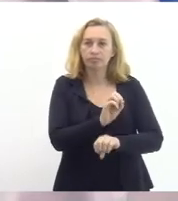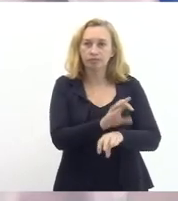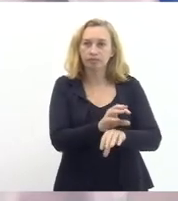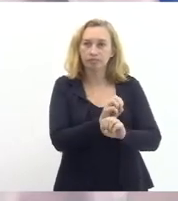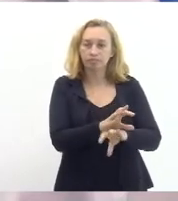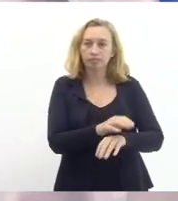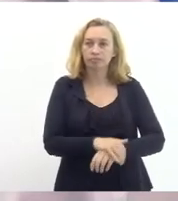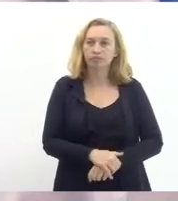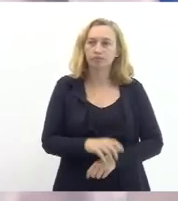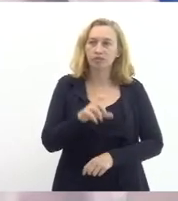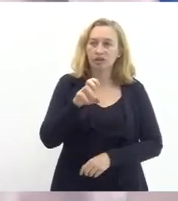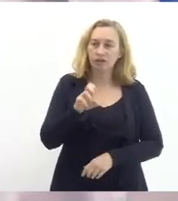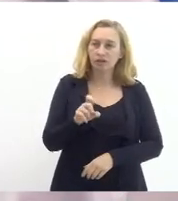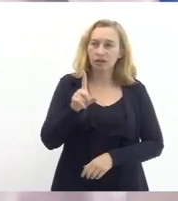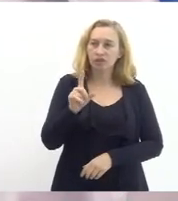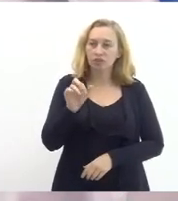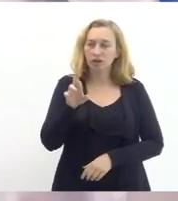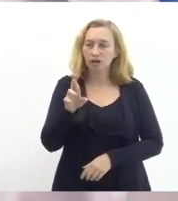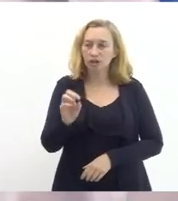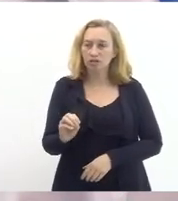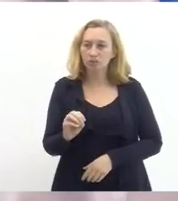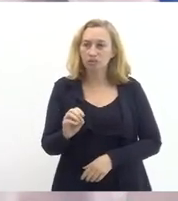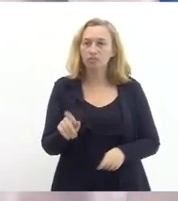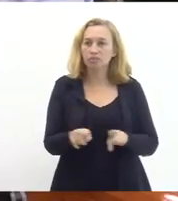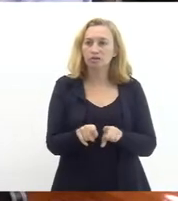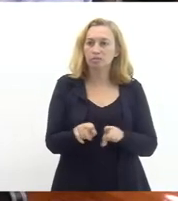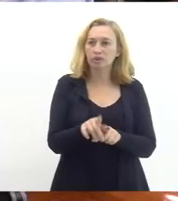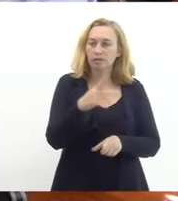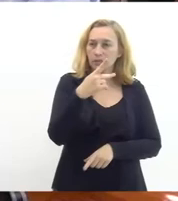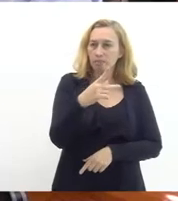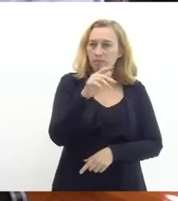o Leonardo Moraes e a Patrícia